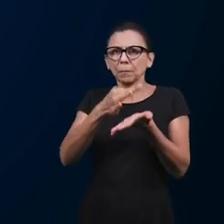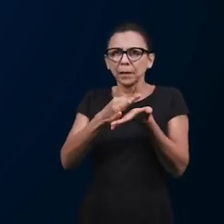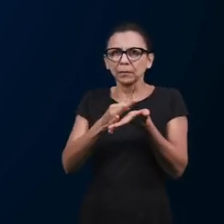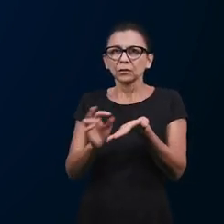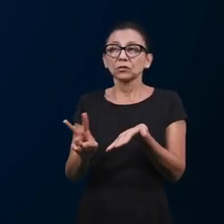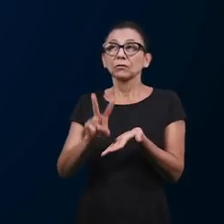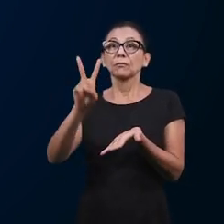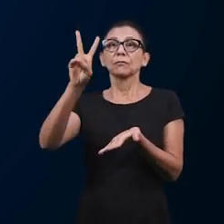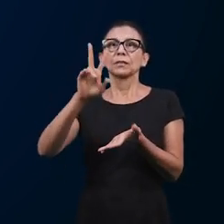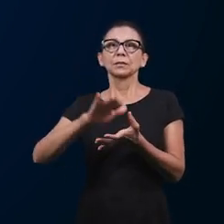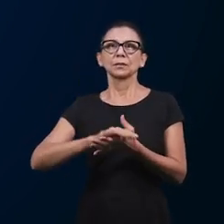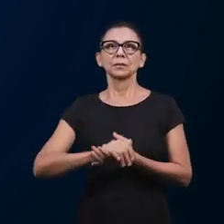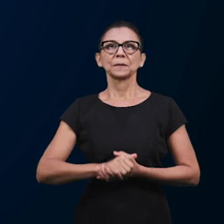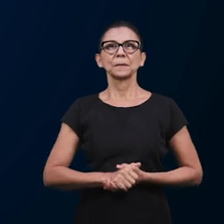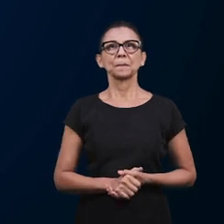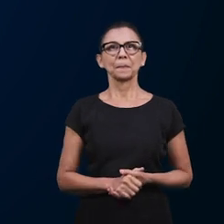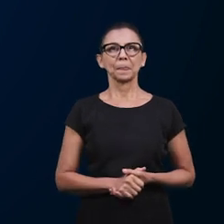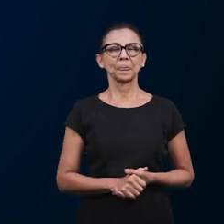pérola de grande valor?